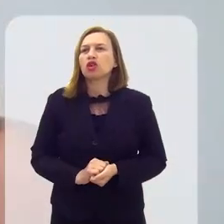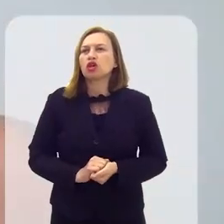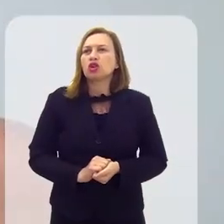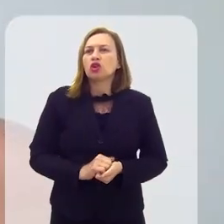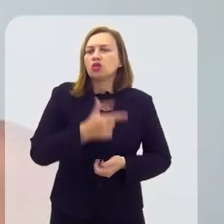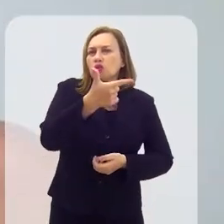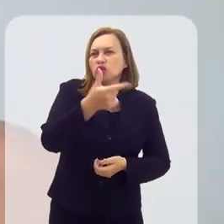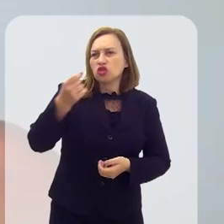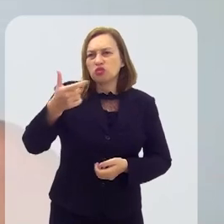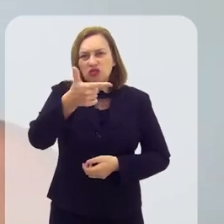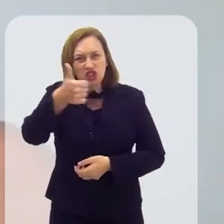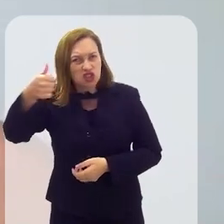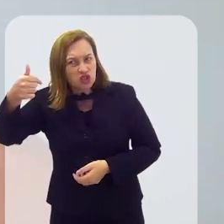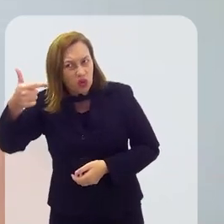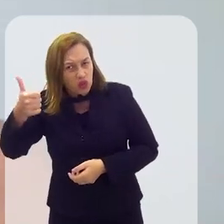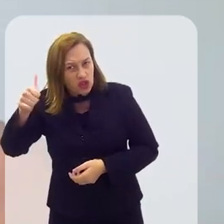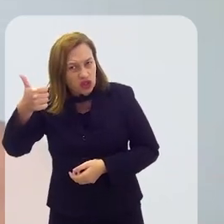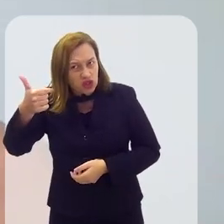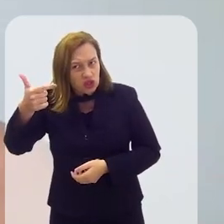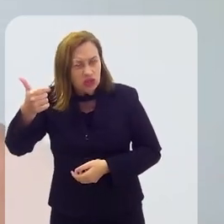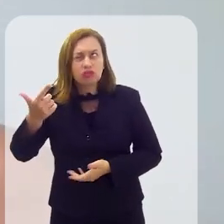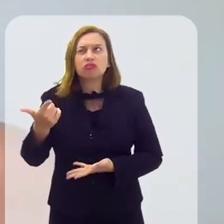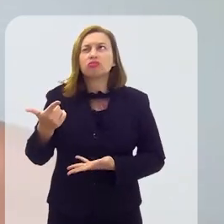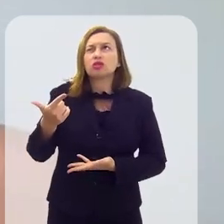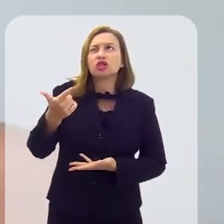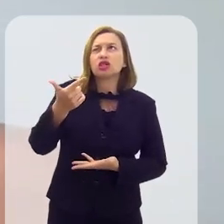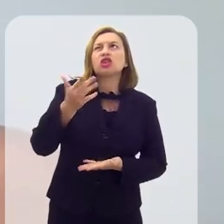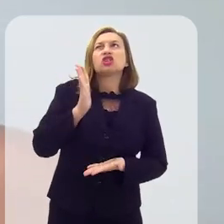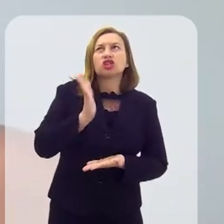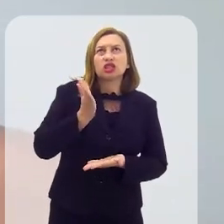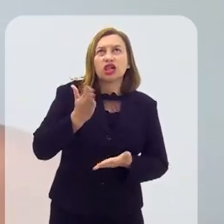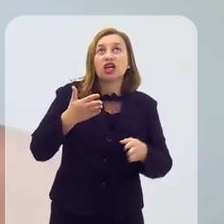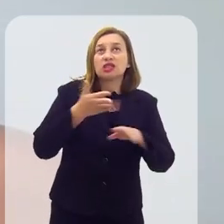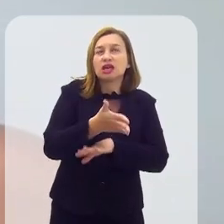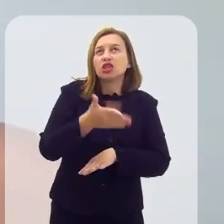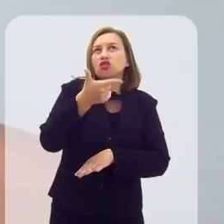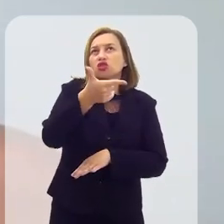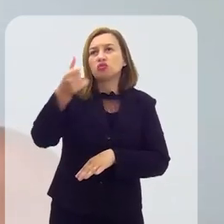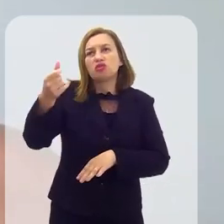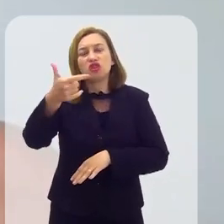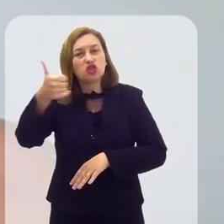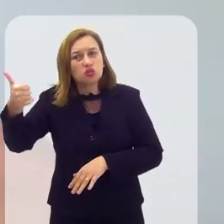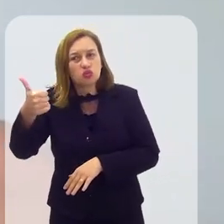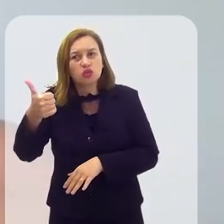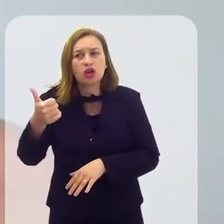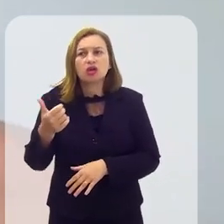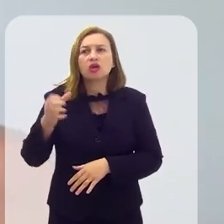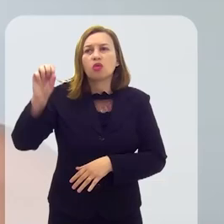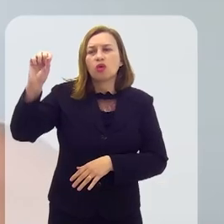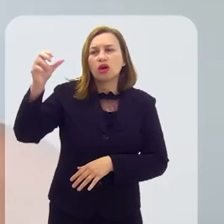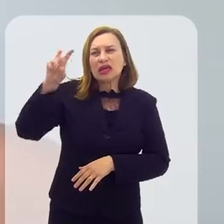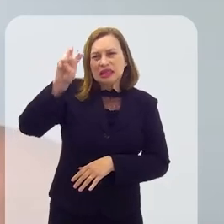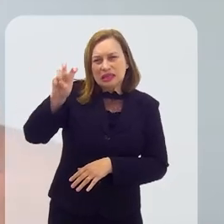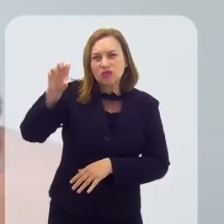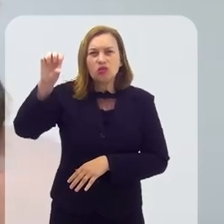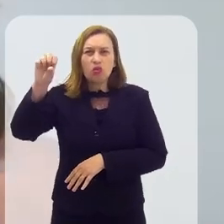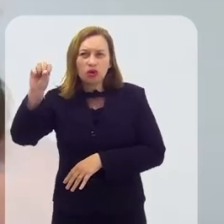O último índice que saiu em 2022, a gente está em 2021, deve estar saindo em 2022 já já, a gente estava em